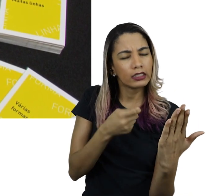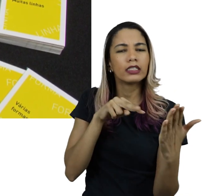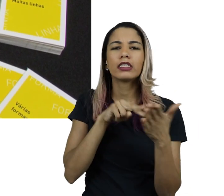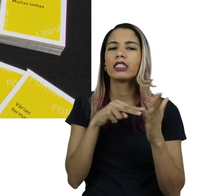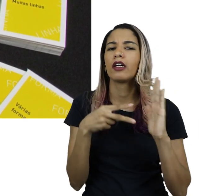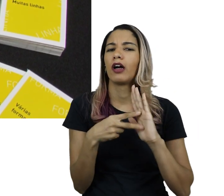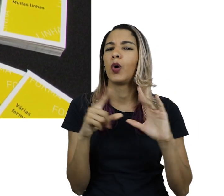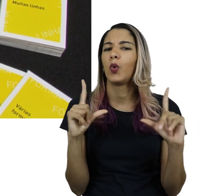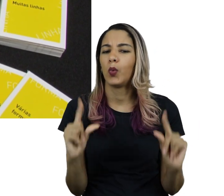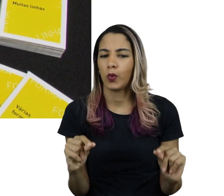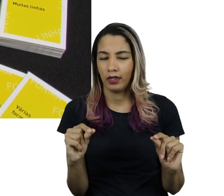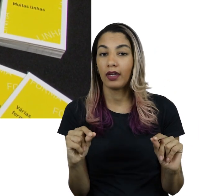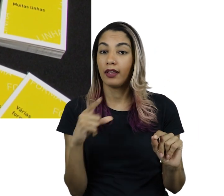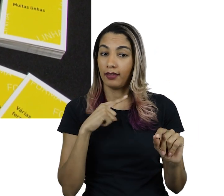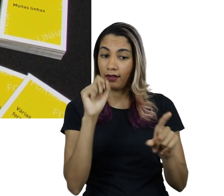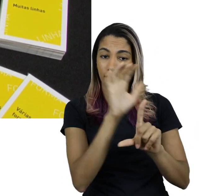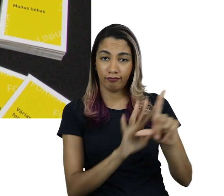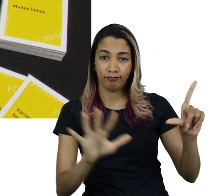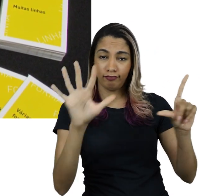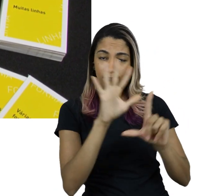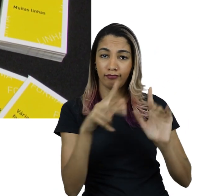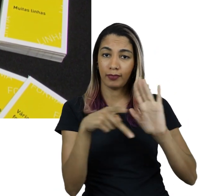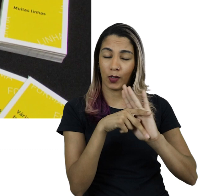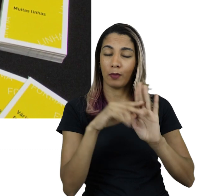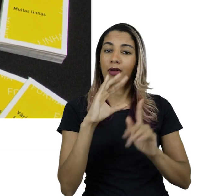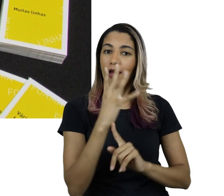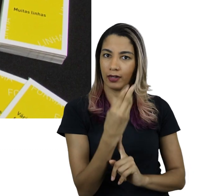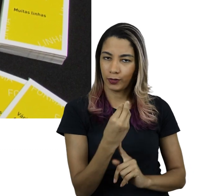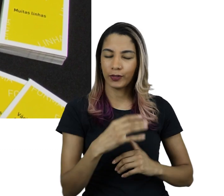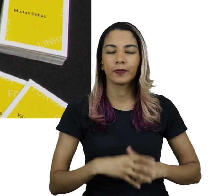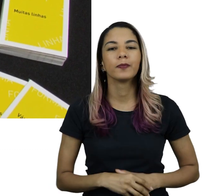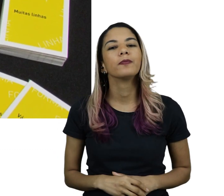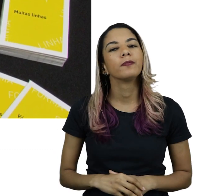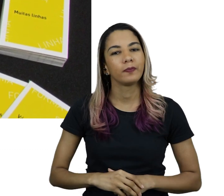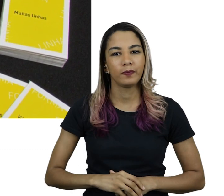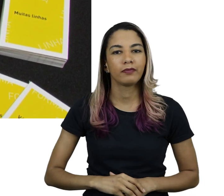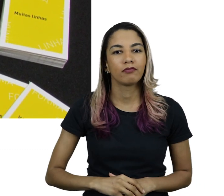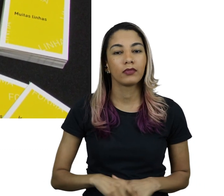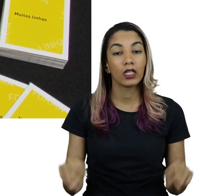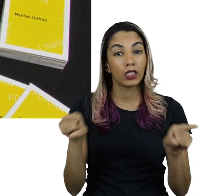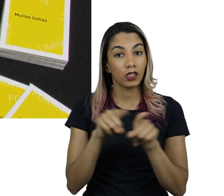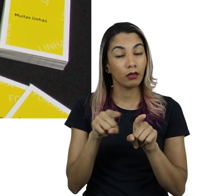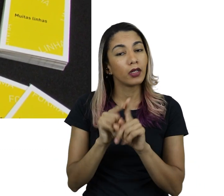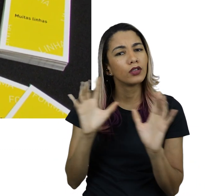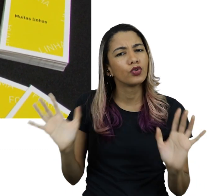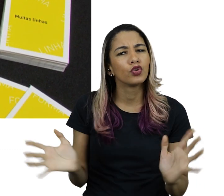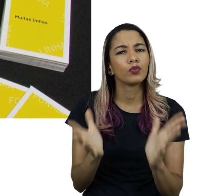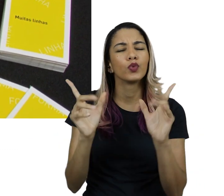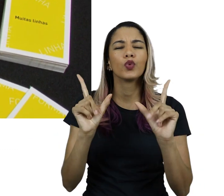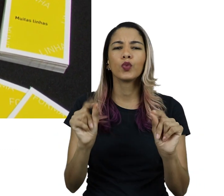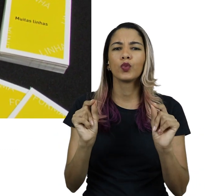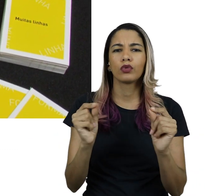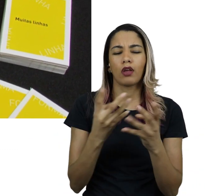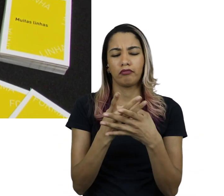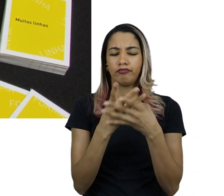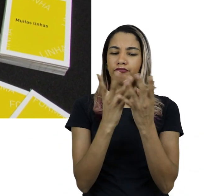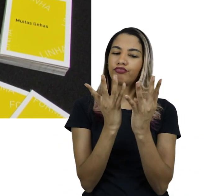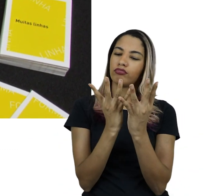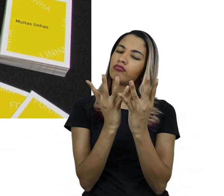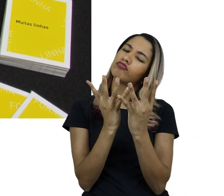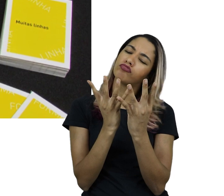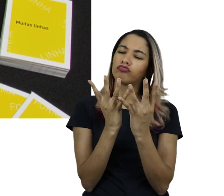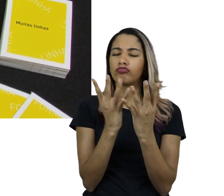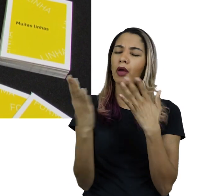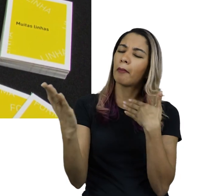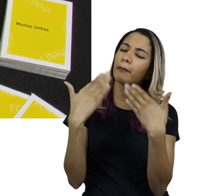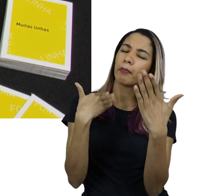pessoais, a partir da observação de imagens de obras de arte selecionadas. Ele contribui também para estimular a